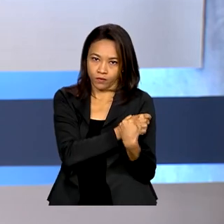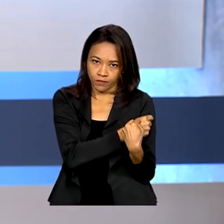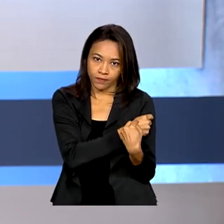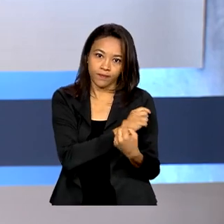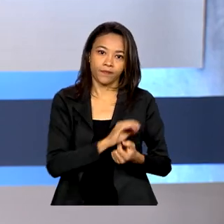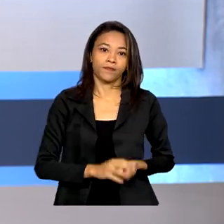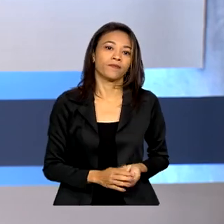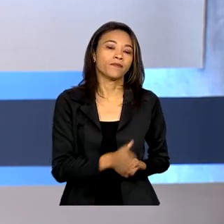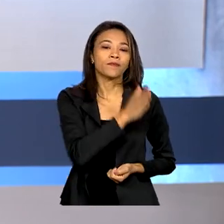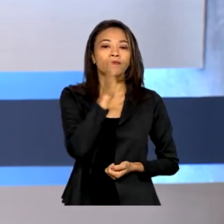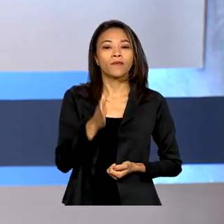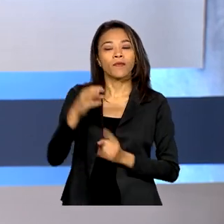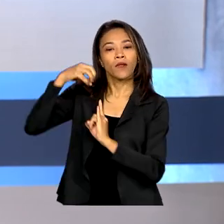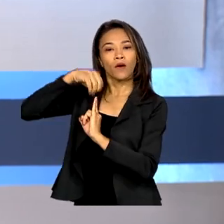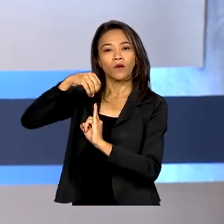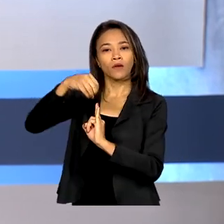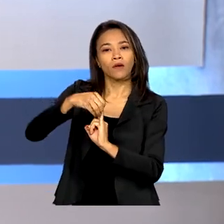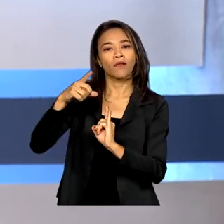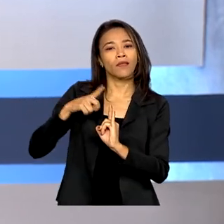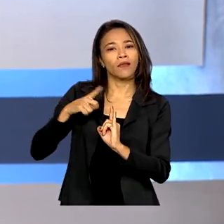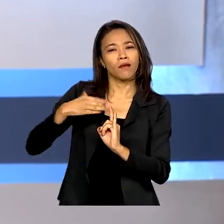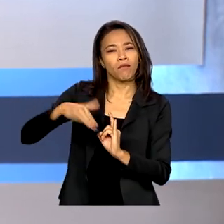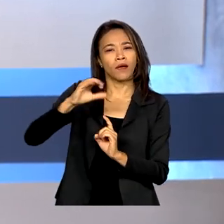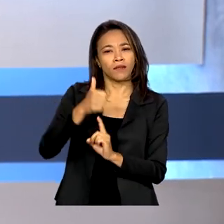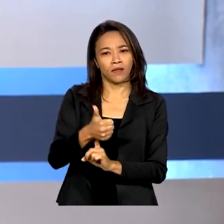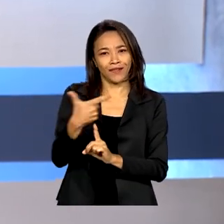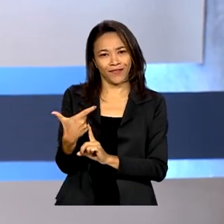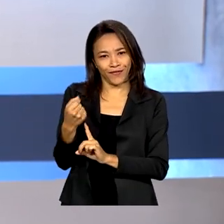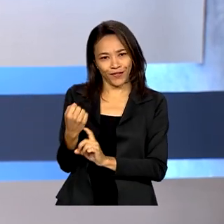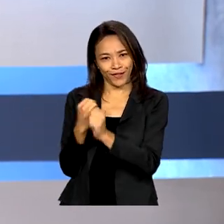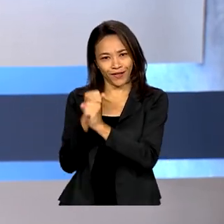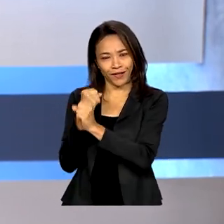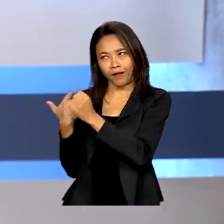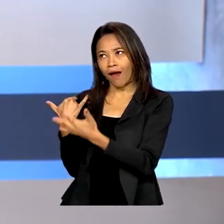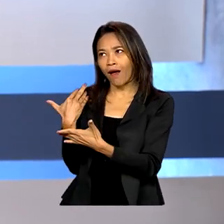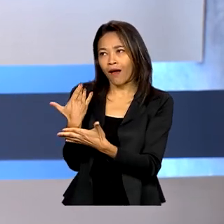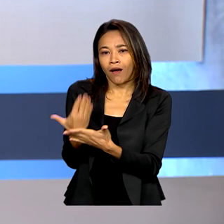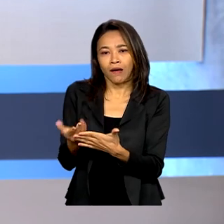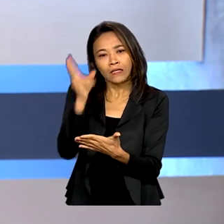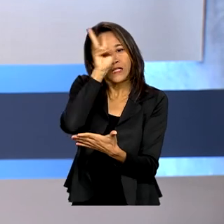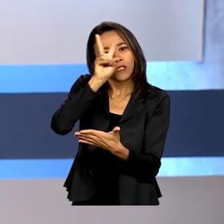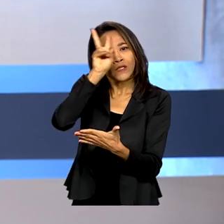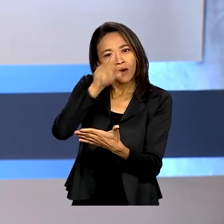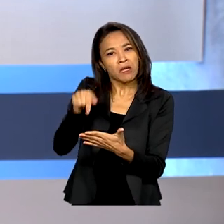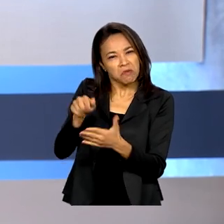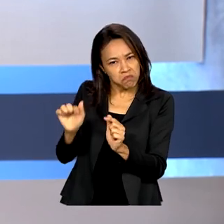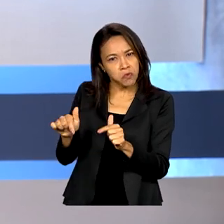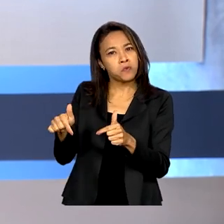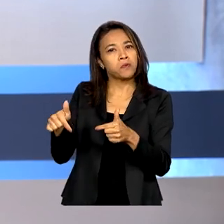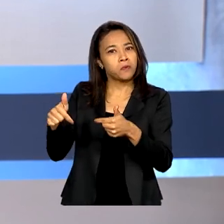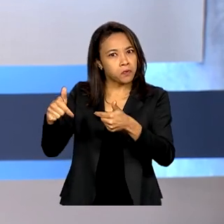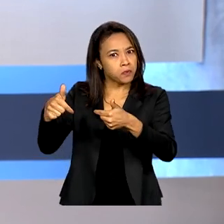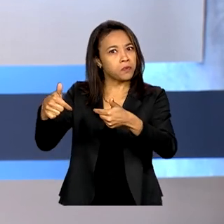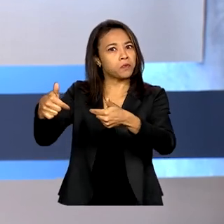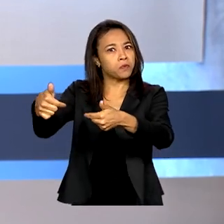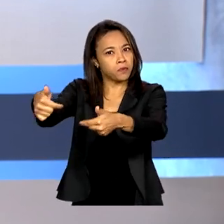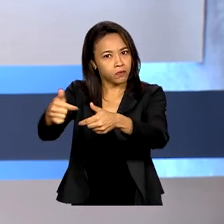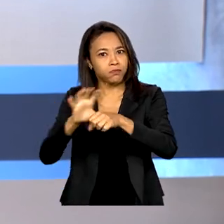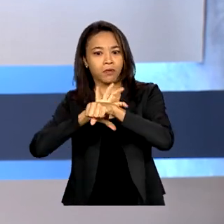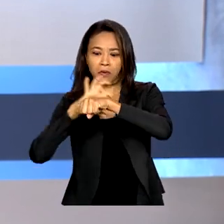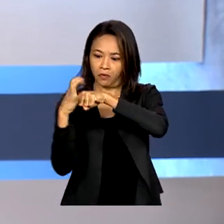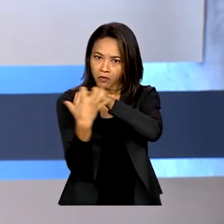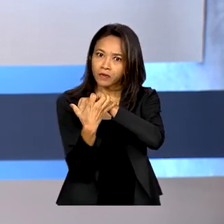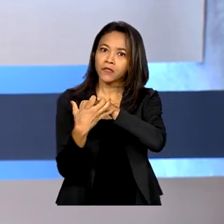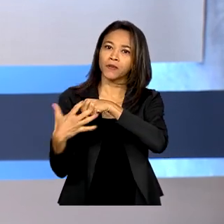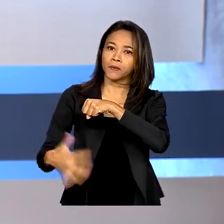A Fundação Oswaldo Cruz tem mais de 120 anos de história e atuou de forma decisiva no combate à Covid-19. E